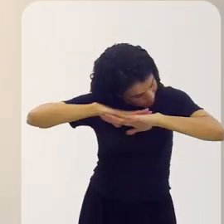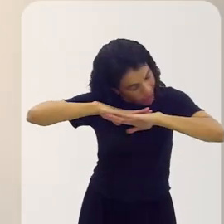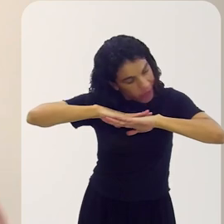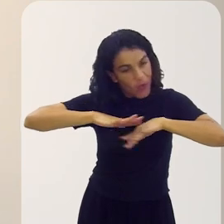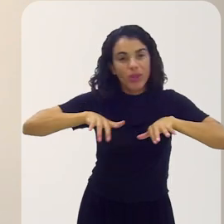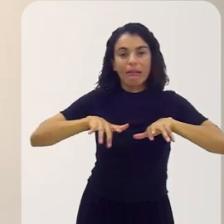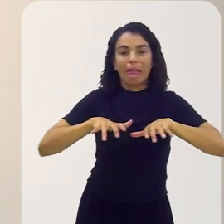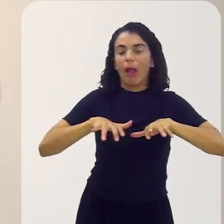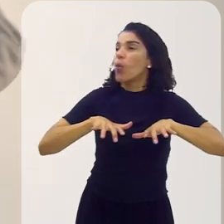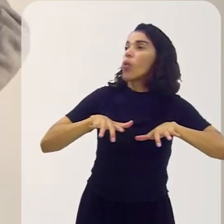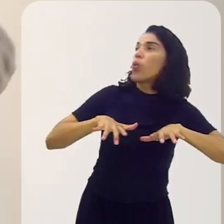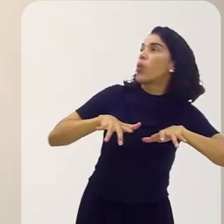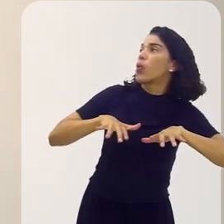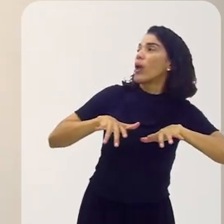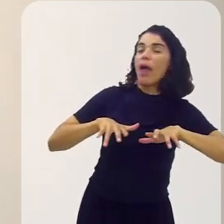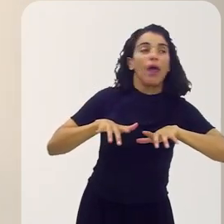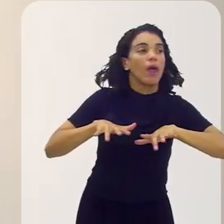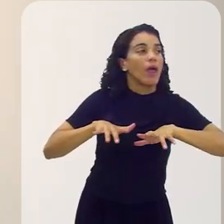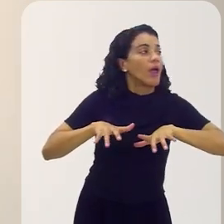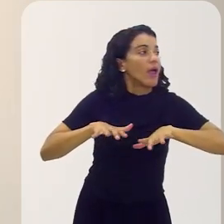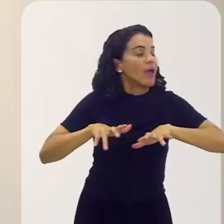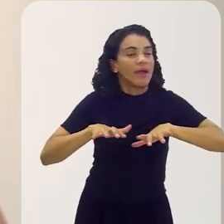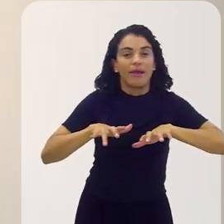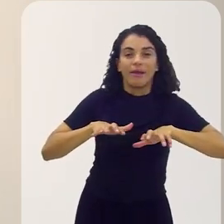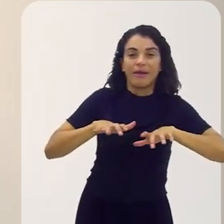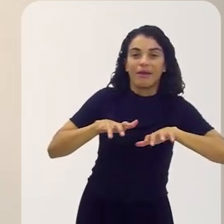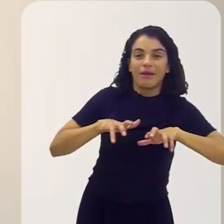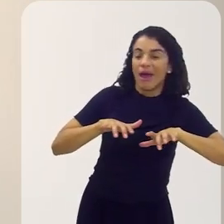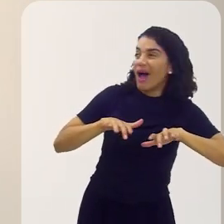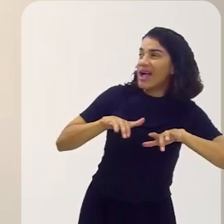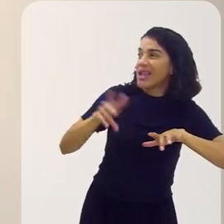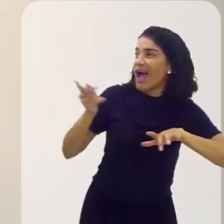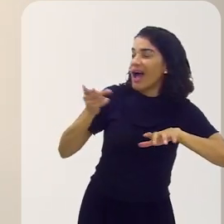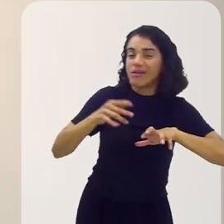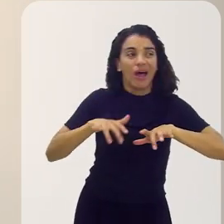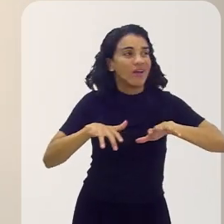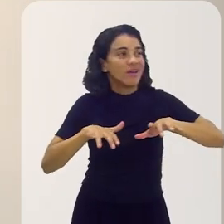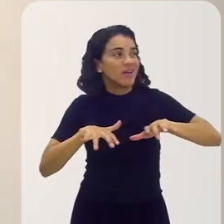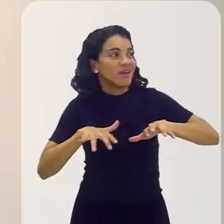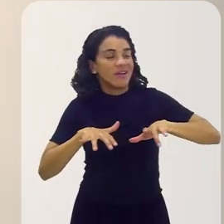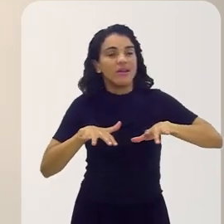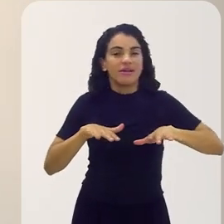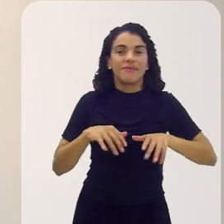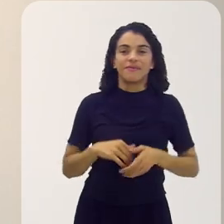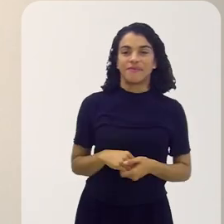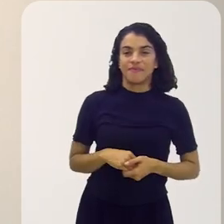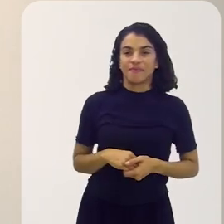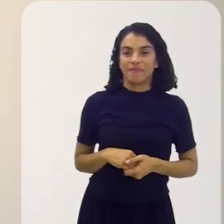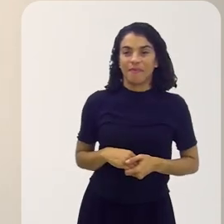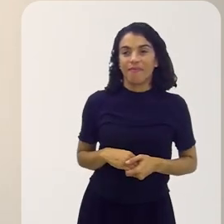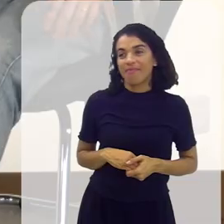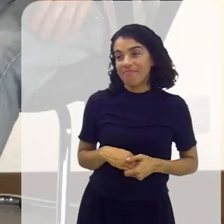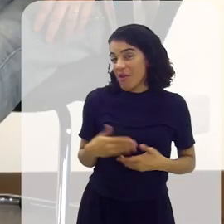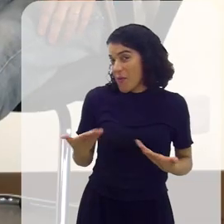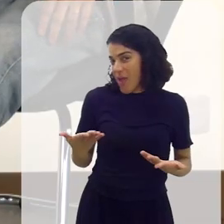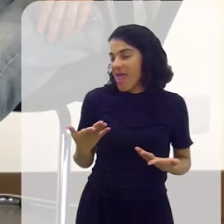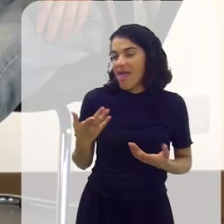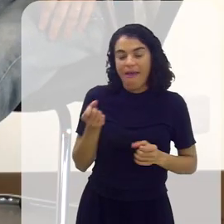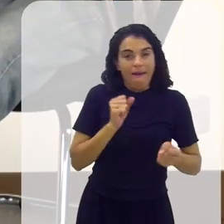teclado. O que está acontecendo? Não, o jogo está indo para a direção errada. Não, espera aí, volta. Aí começa.